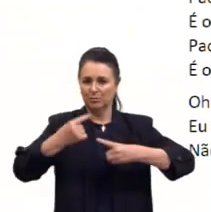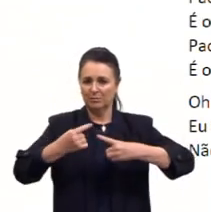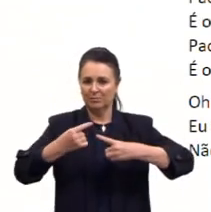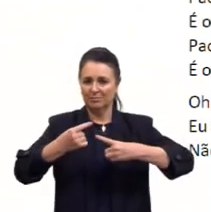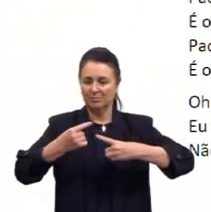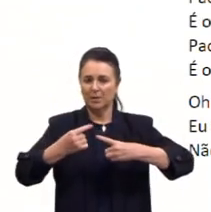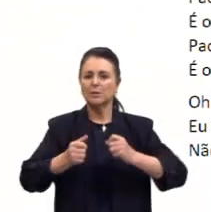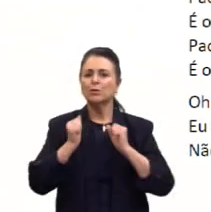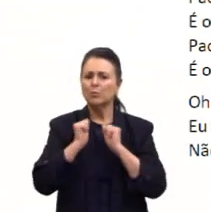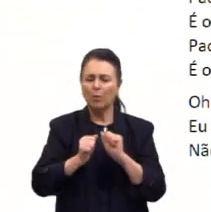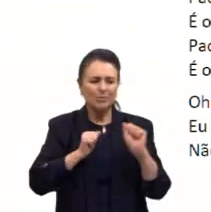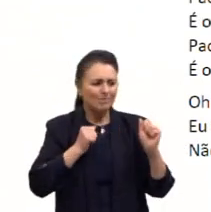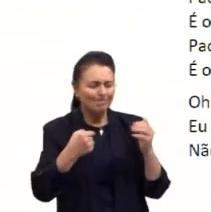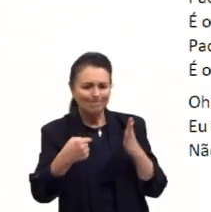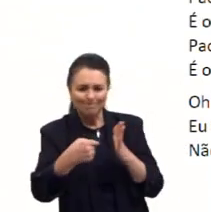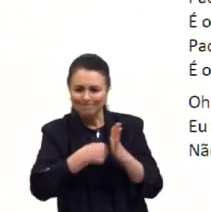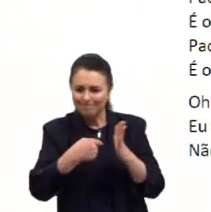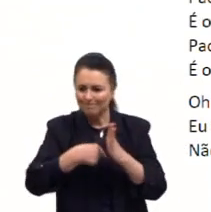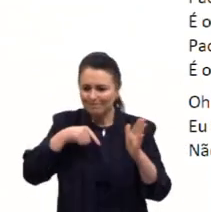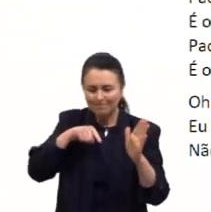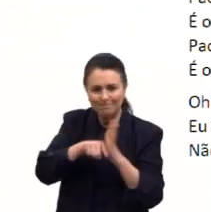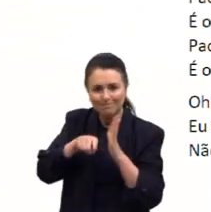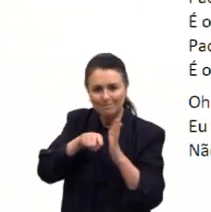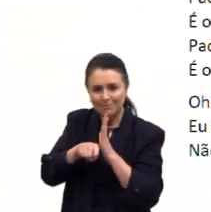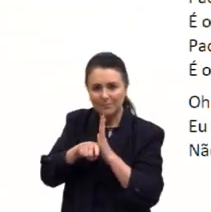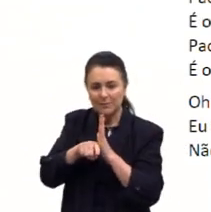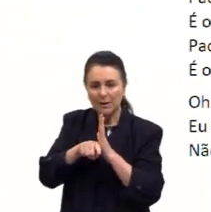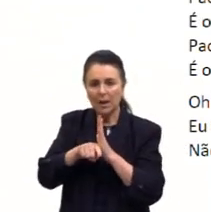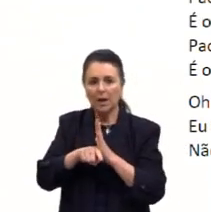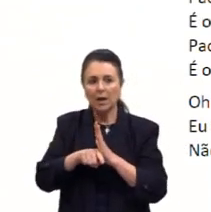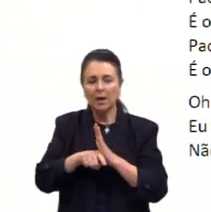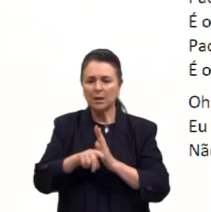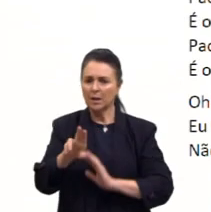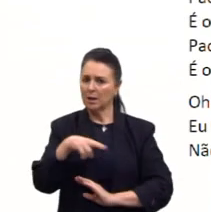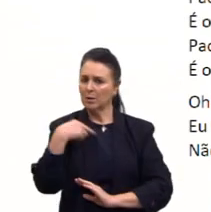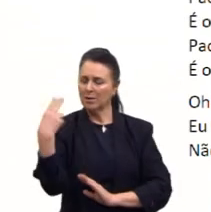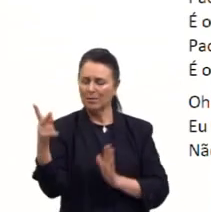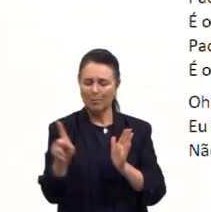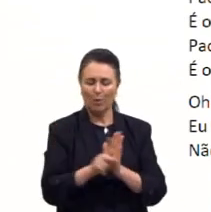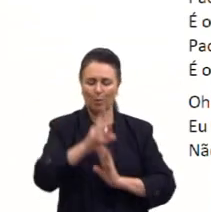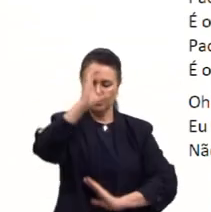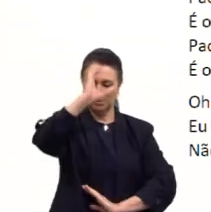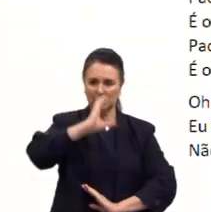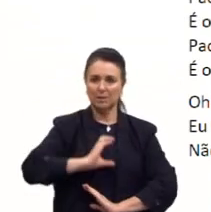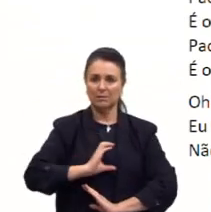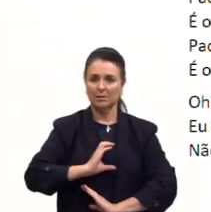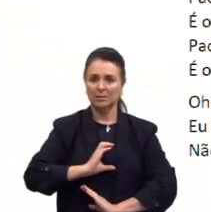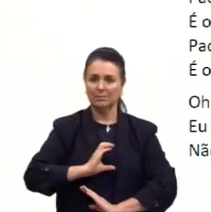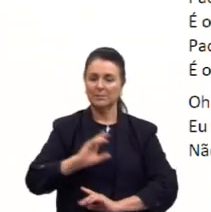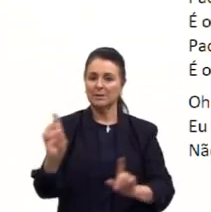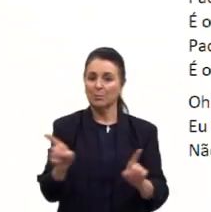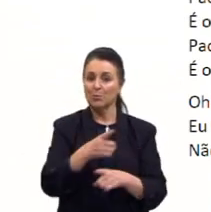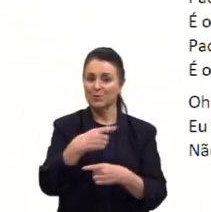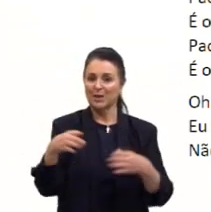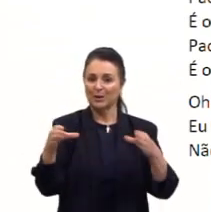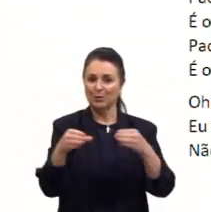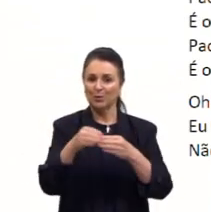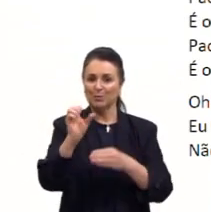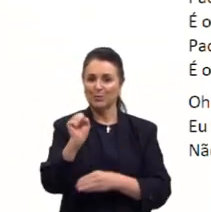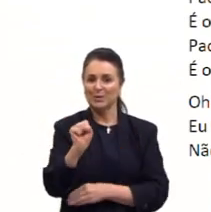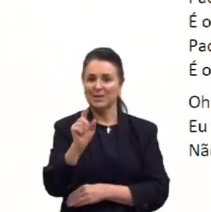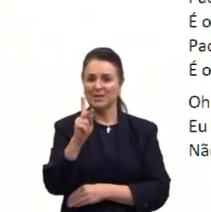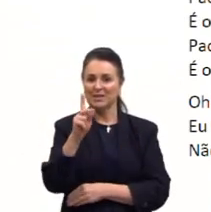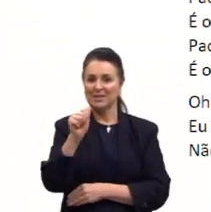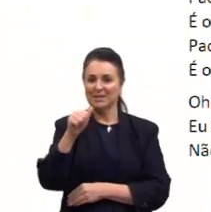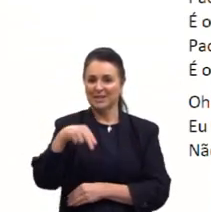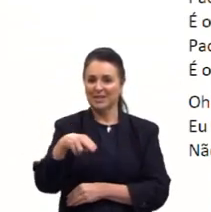a gente pode questionar, que a gente pode ver no exercício da cidadania trazida pelo Skank. Olha só, quando ele fala